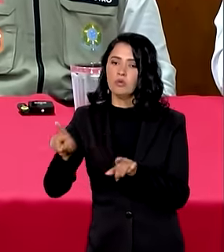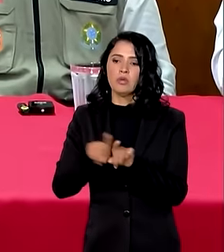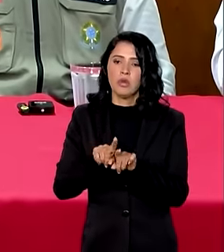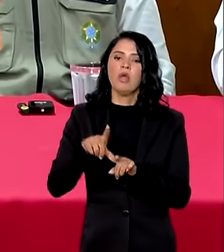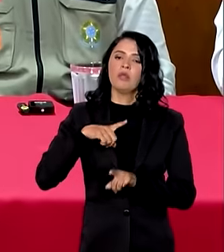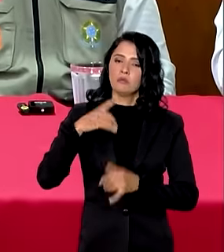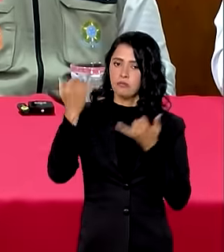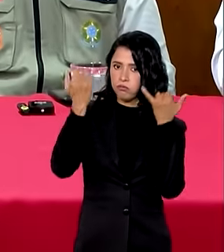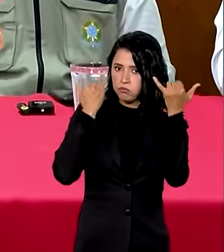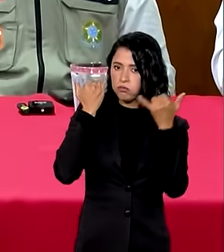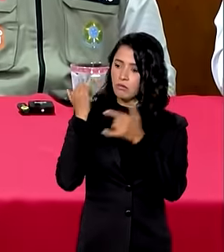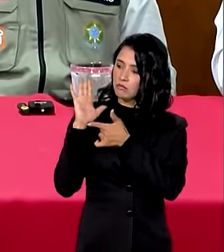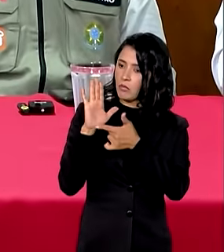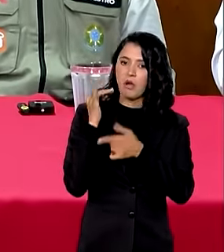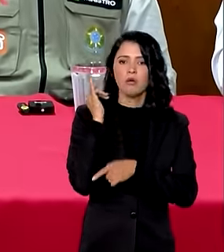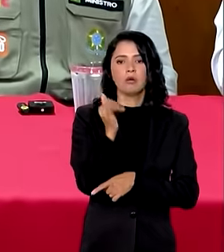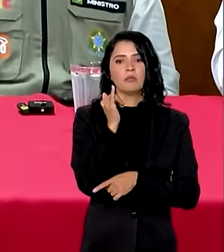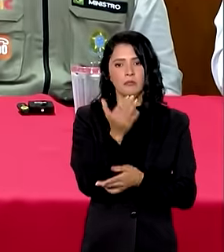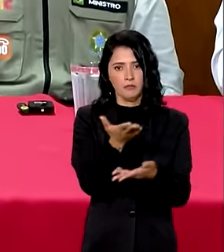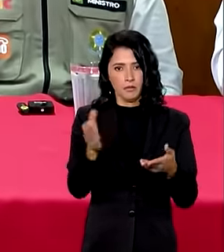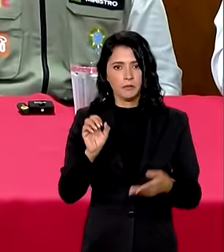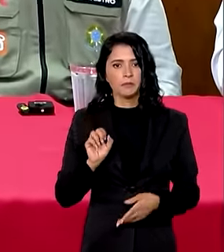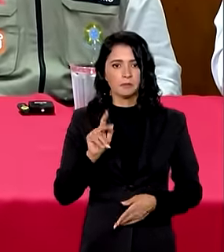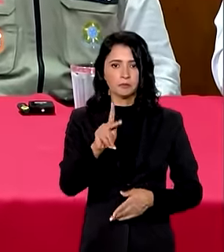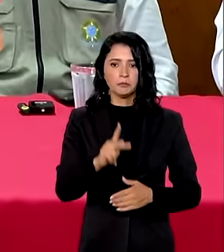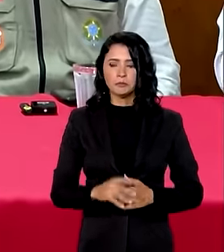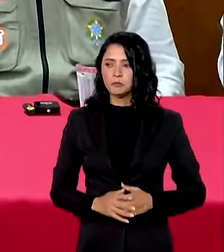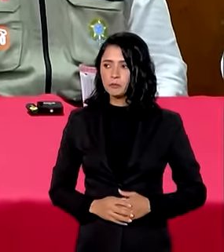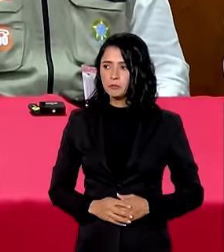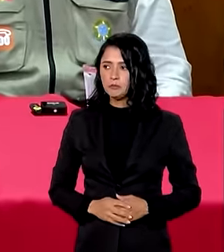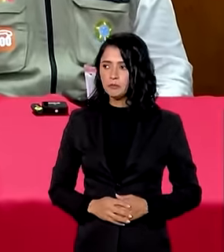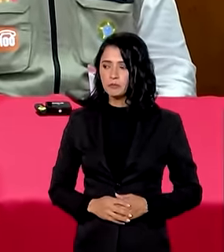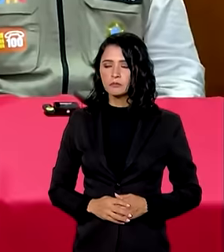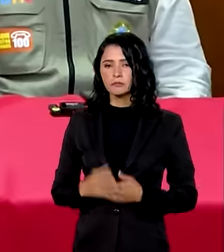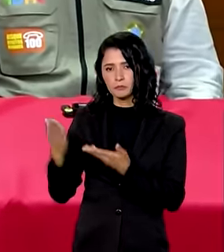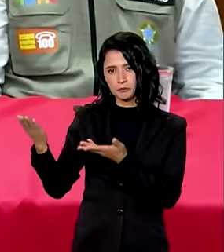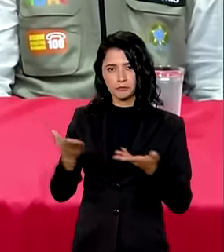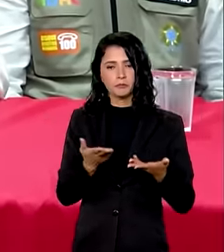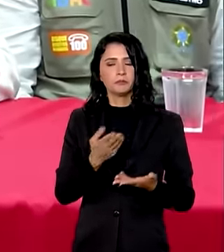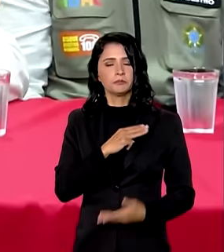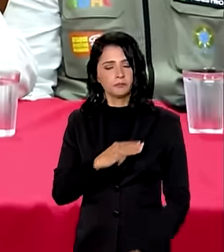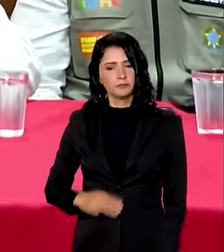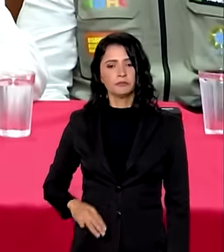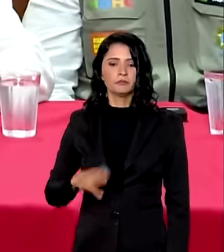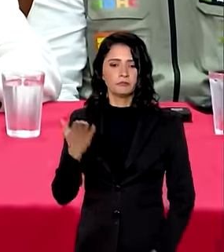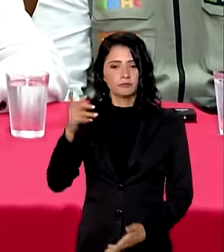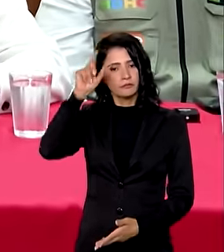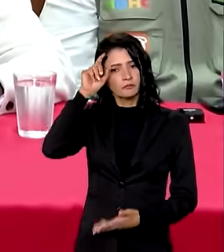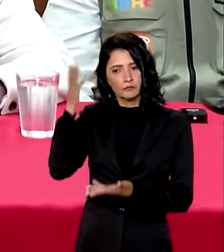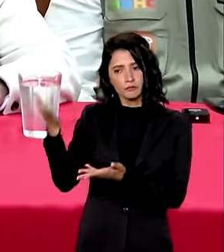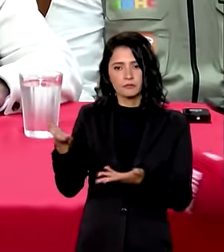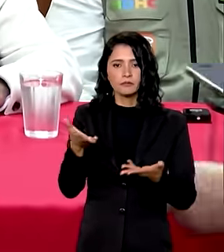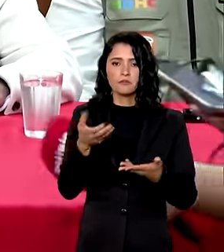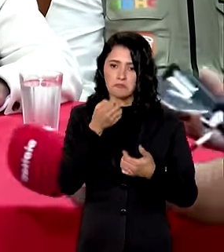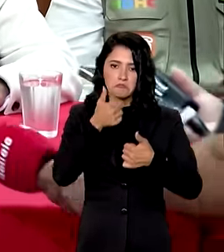têm informações para trazer para vocês. Ok? Ministro Valdez. Muito bem.